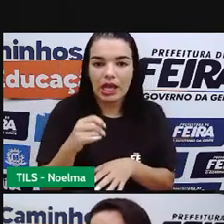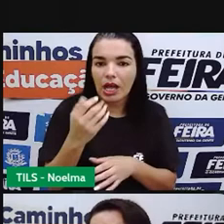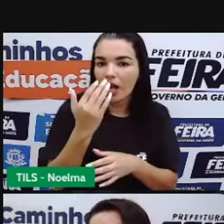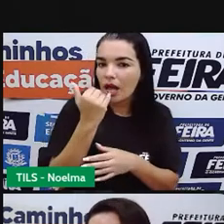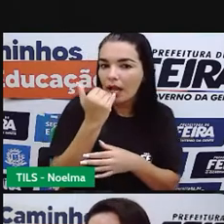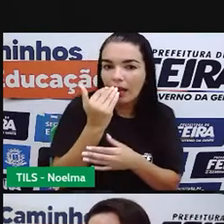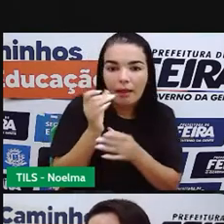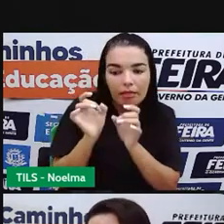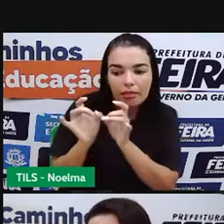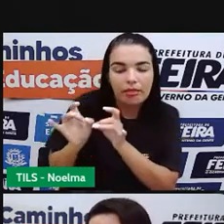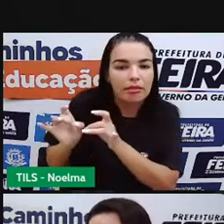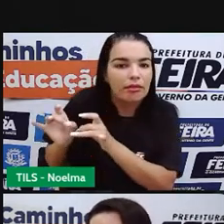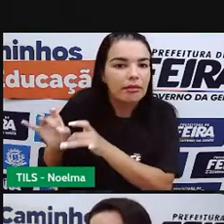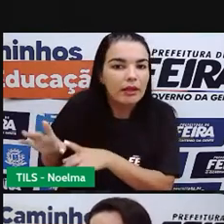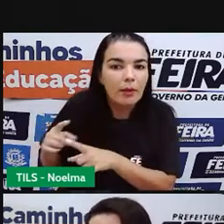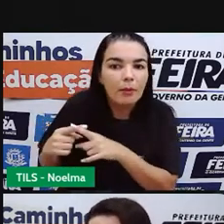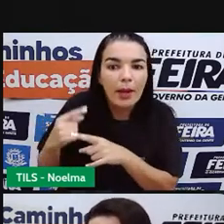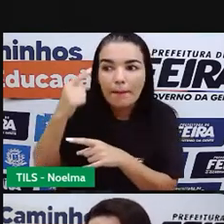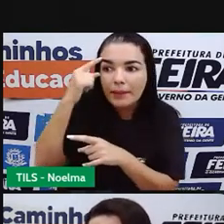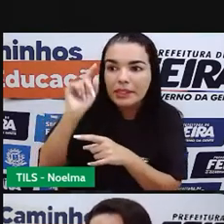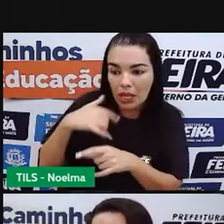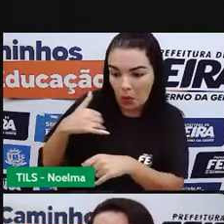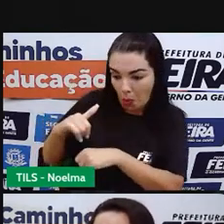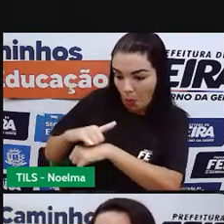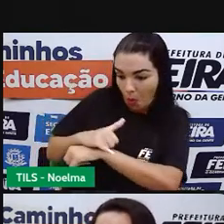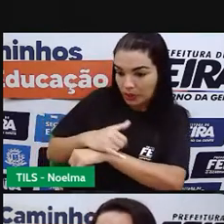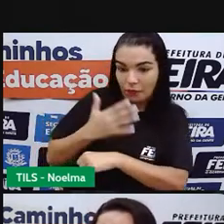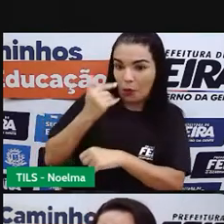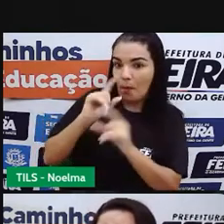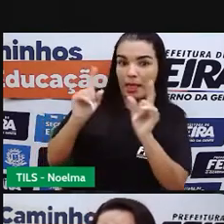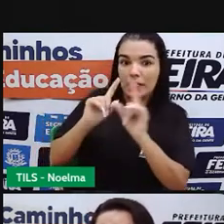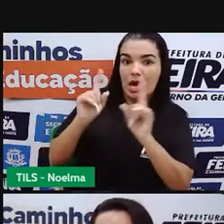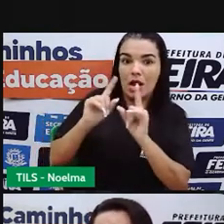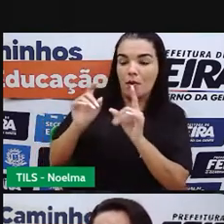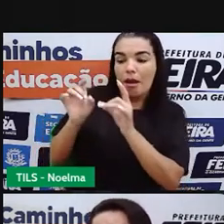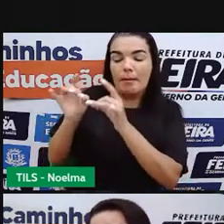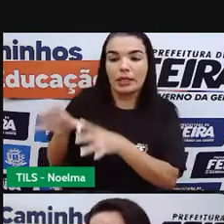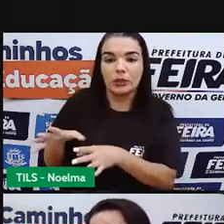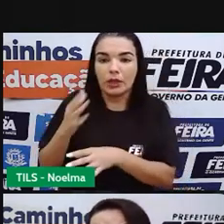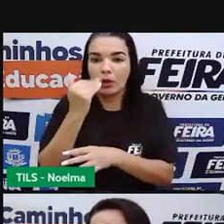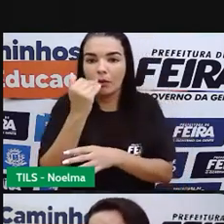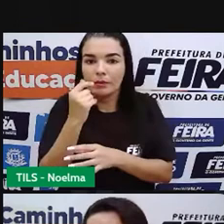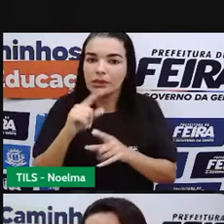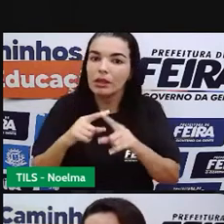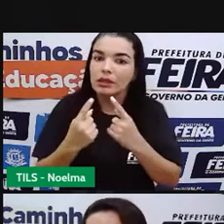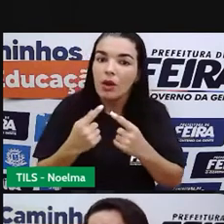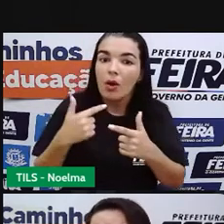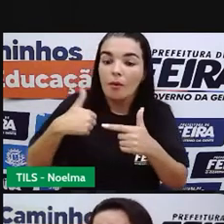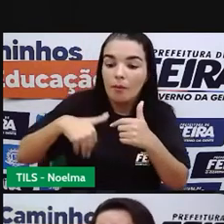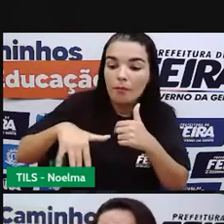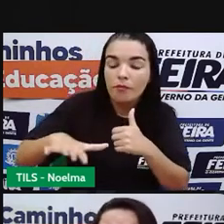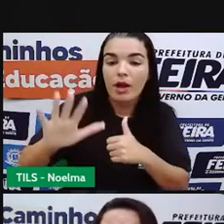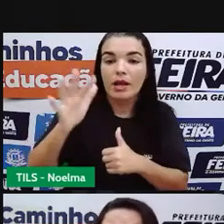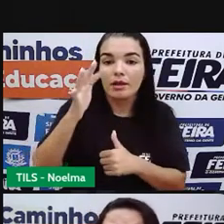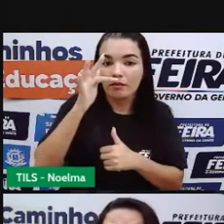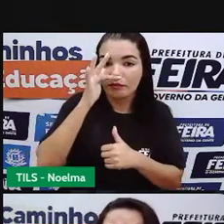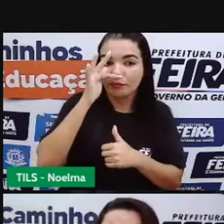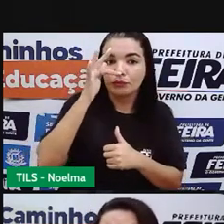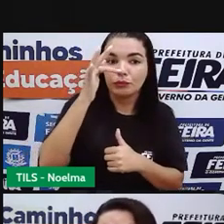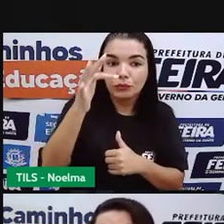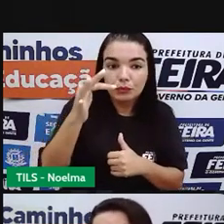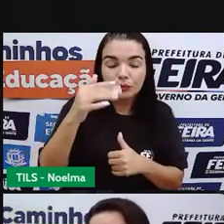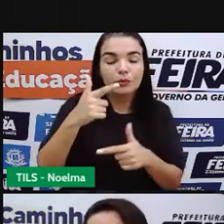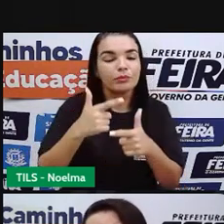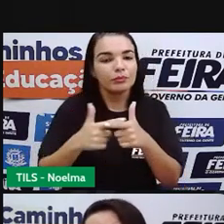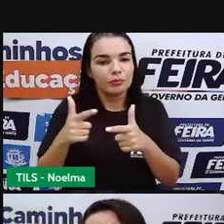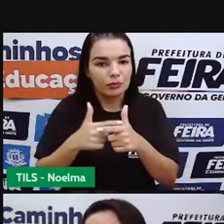comer por se acharem gordas. Elas também, há aquelas que não conseguem parar de comer e aí vai